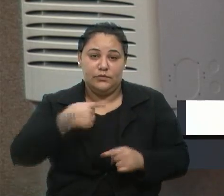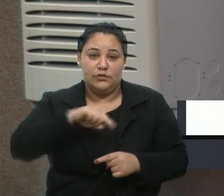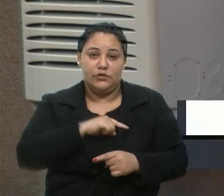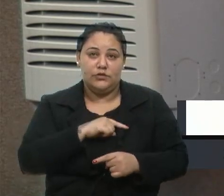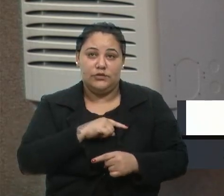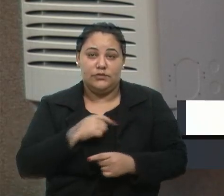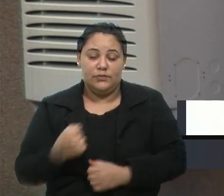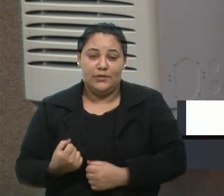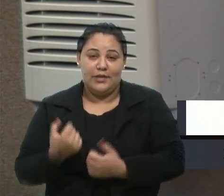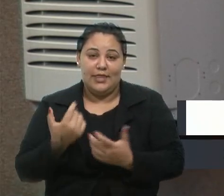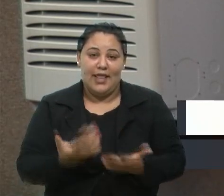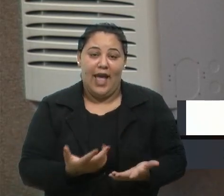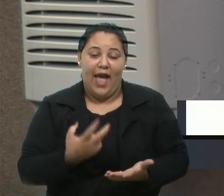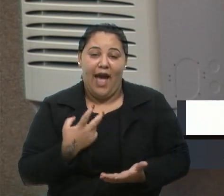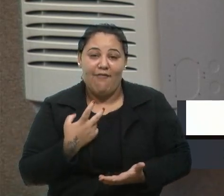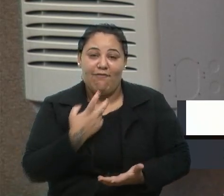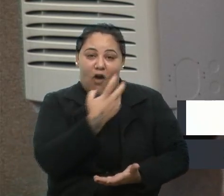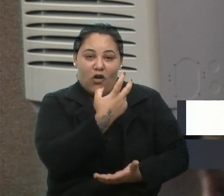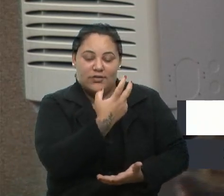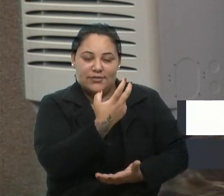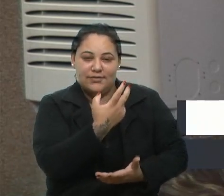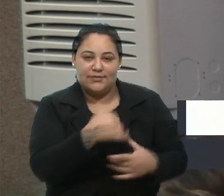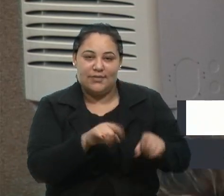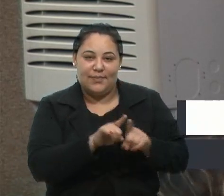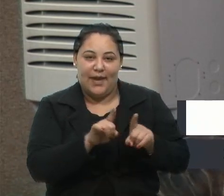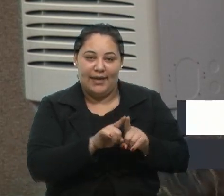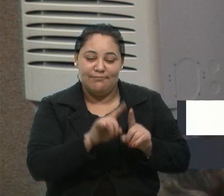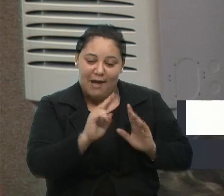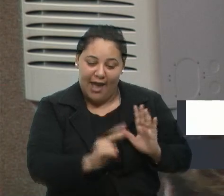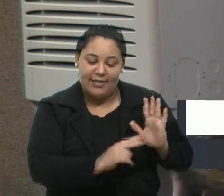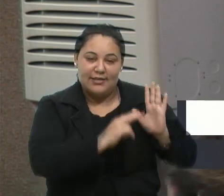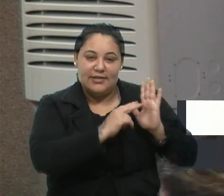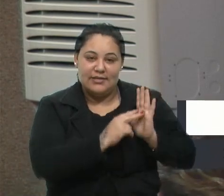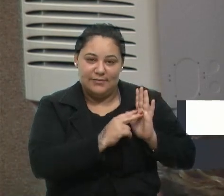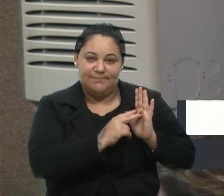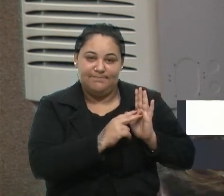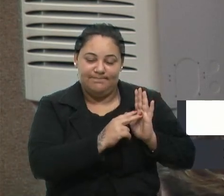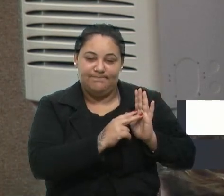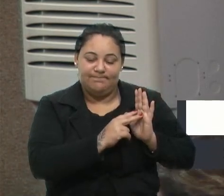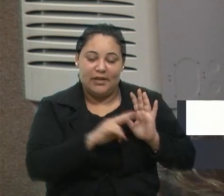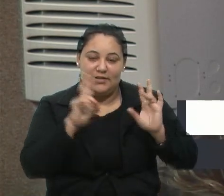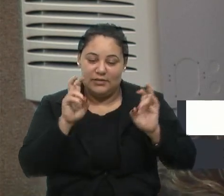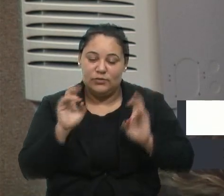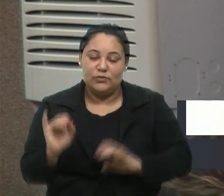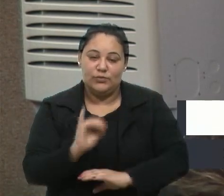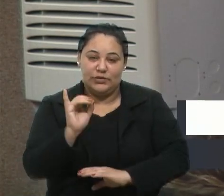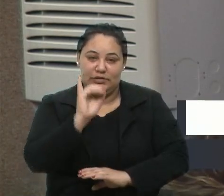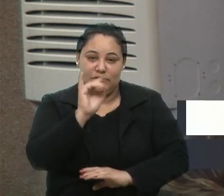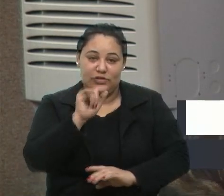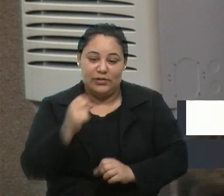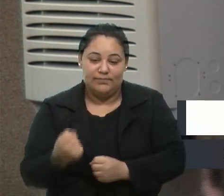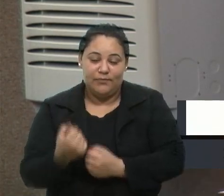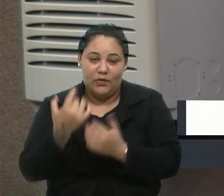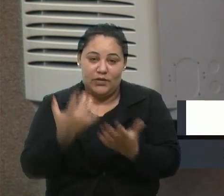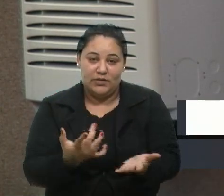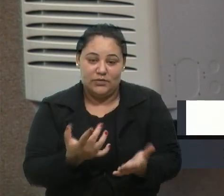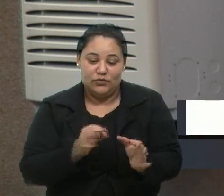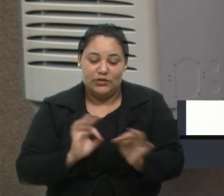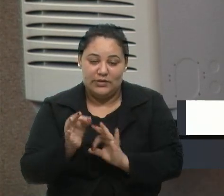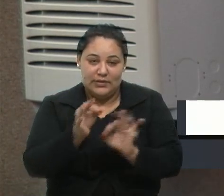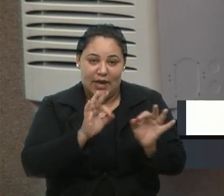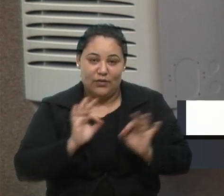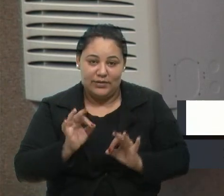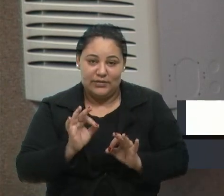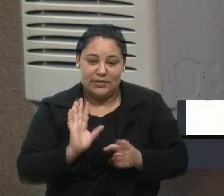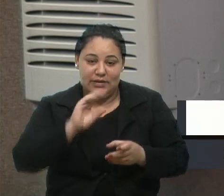voz e vai dar também atenção a este caso tão especial que é a questão da doação de plaquetas e, principalmente,